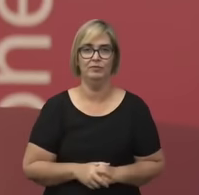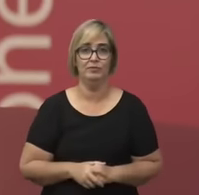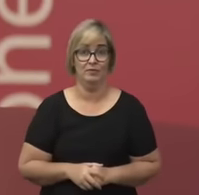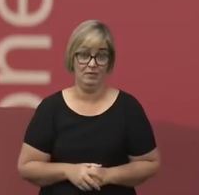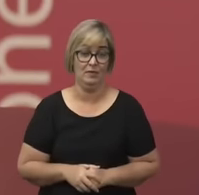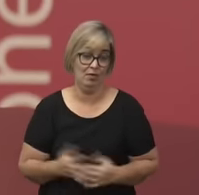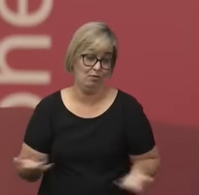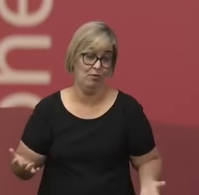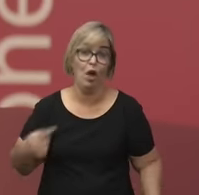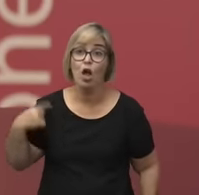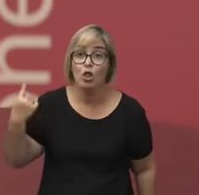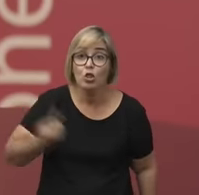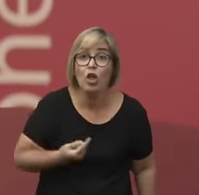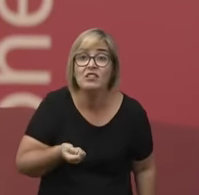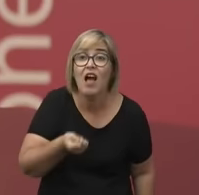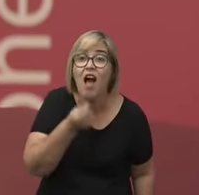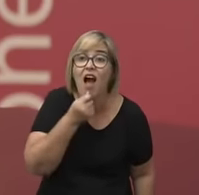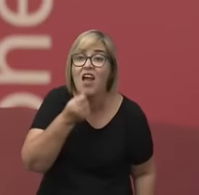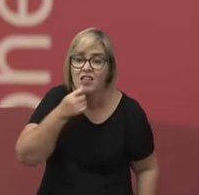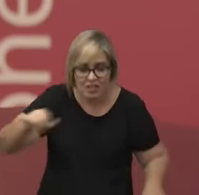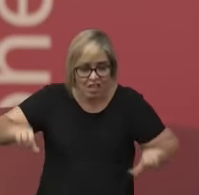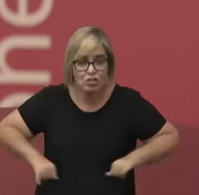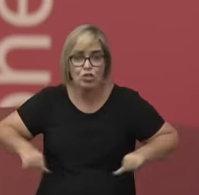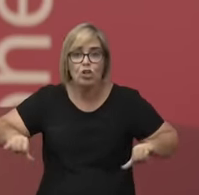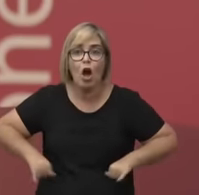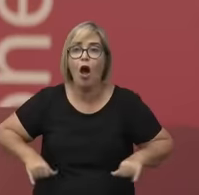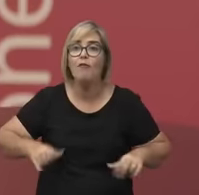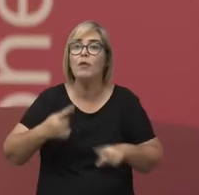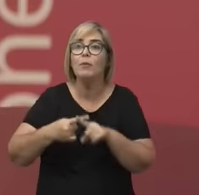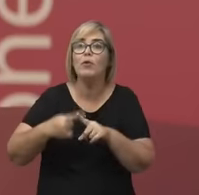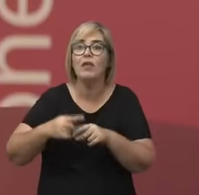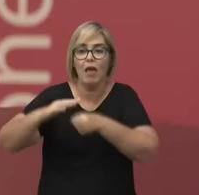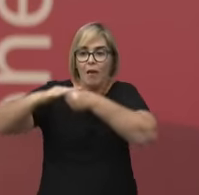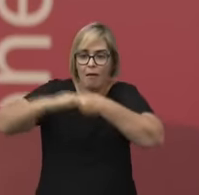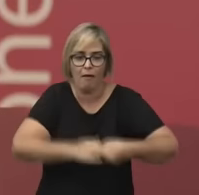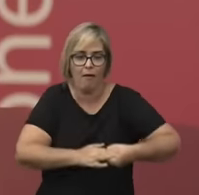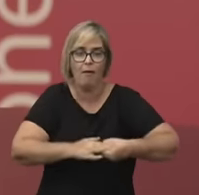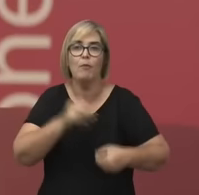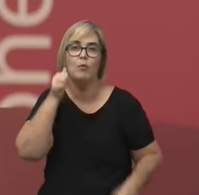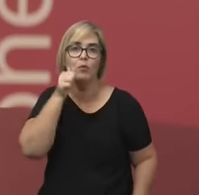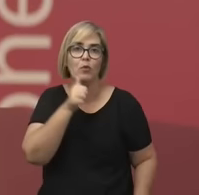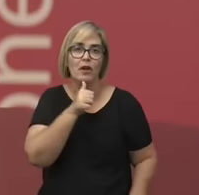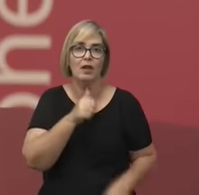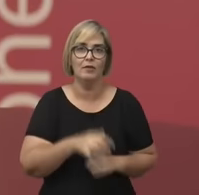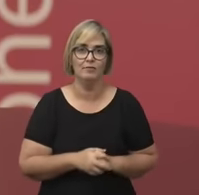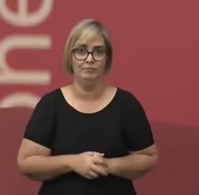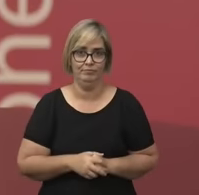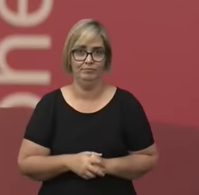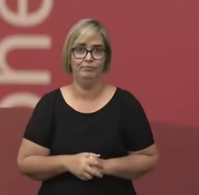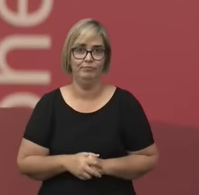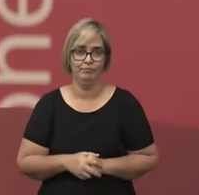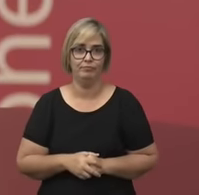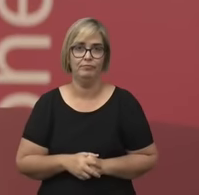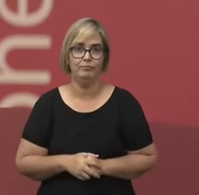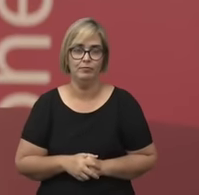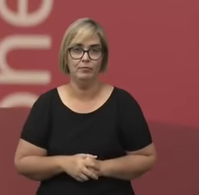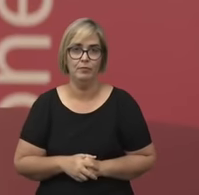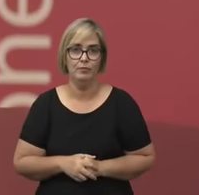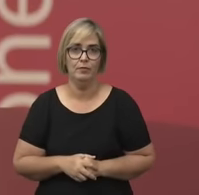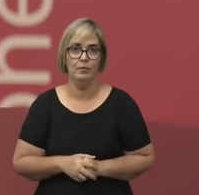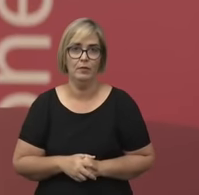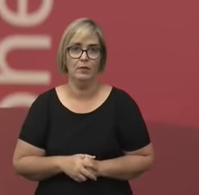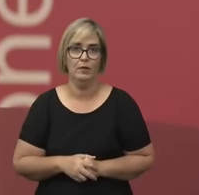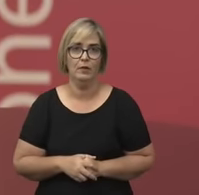sofremos, né, os estigmas por essas expectativas, e o inverso também é o caso, né, enfim,